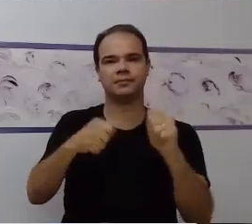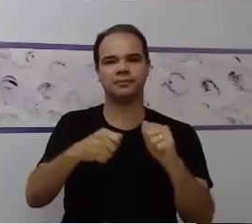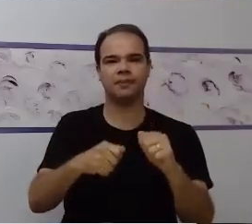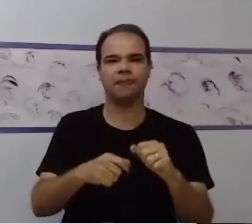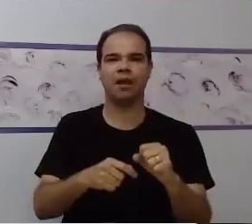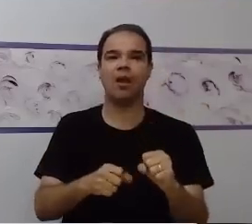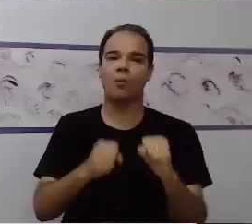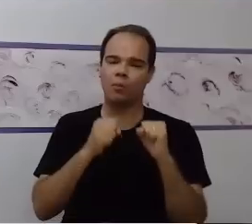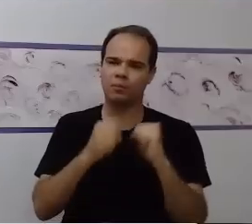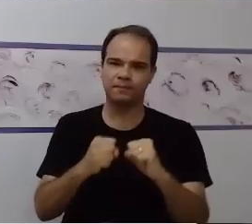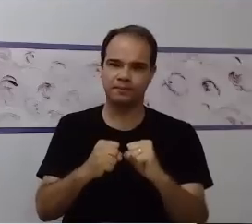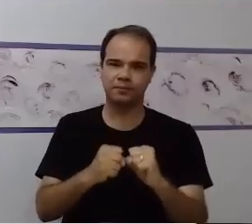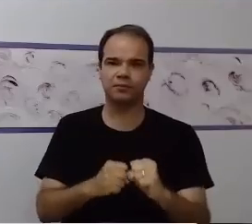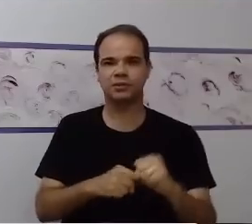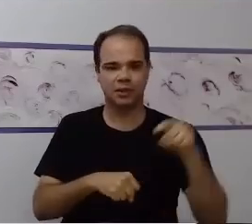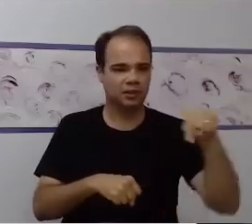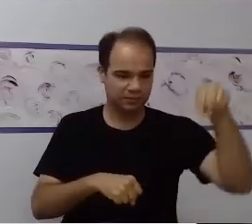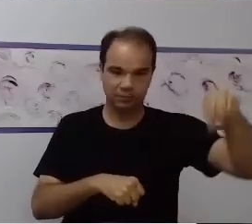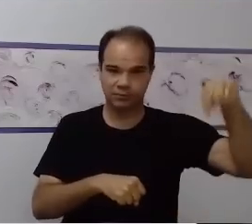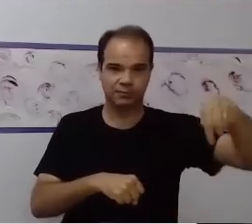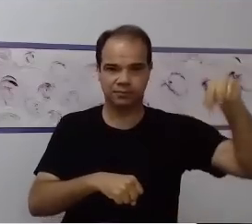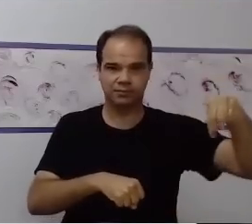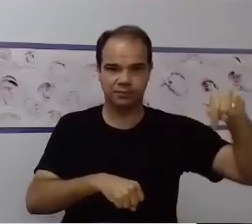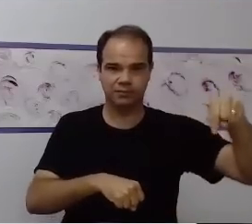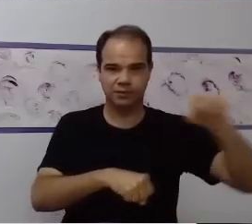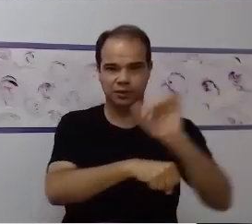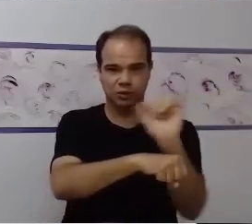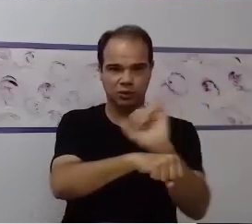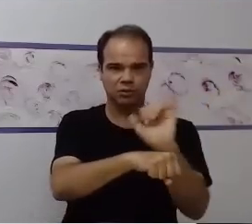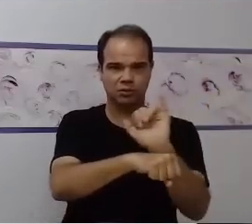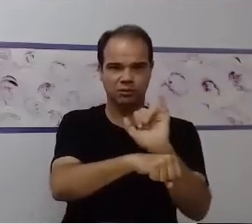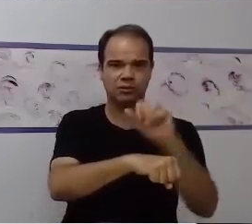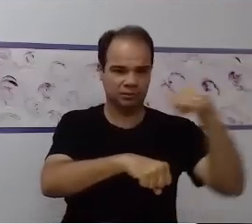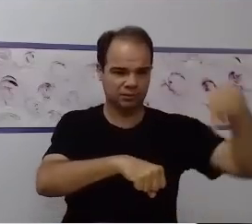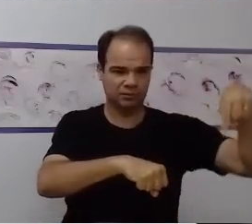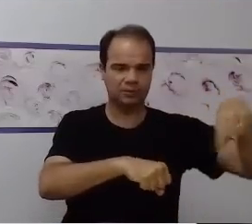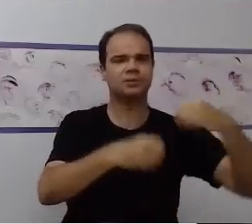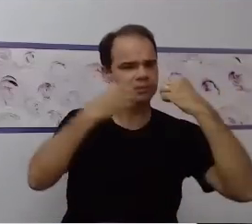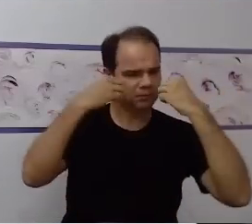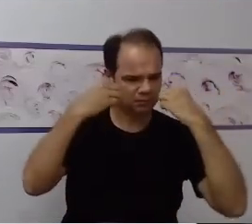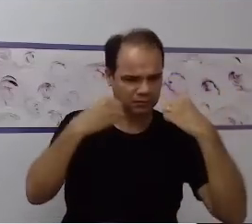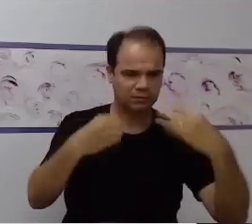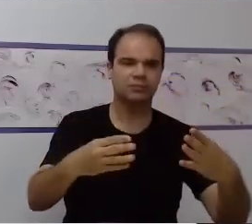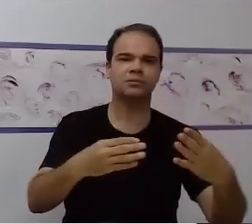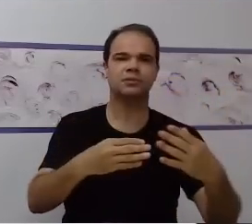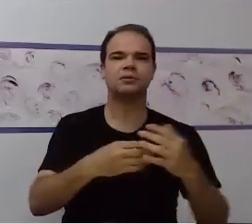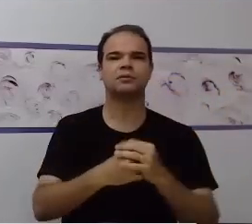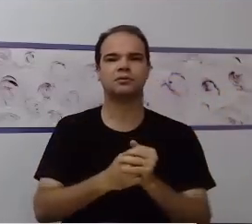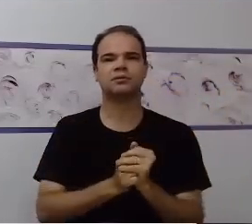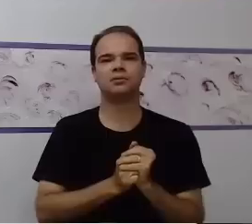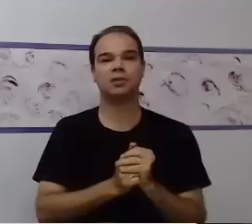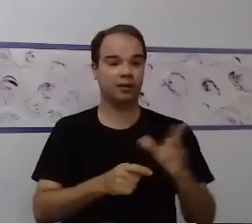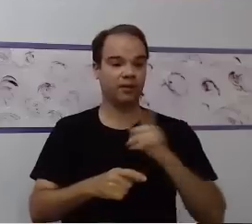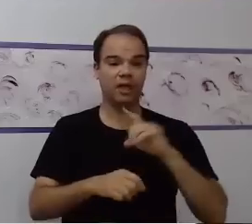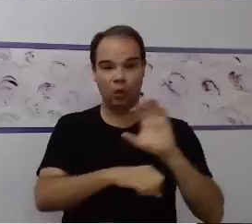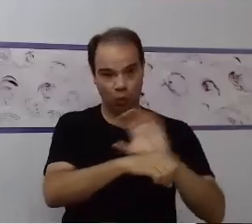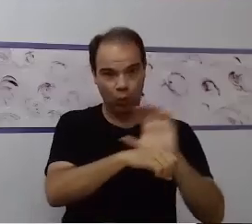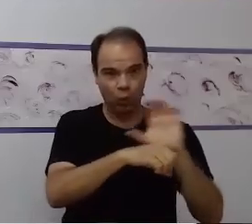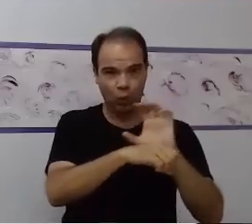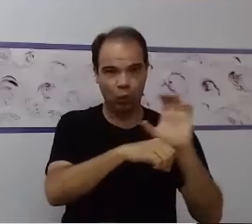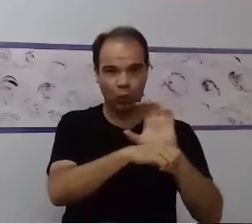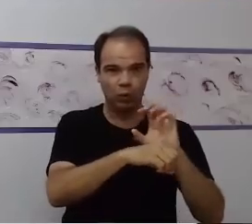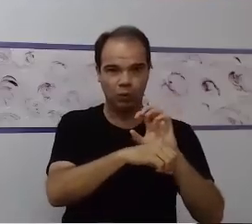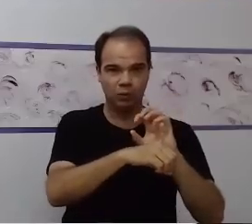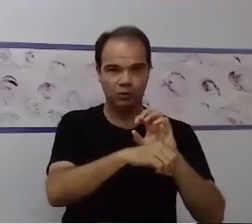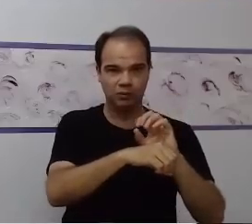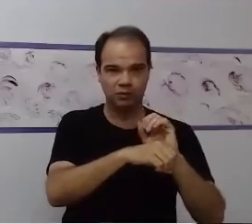de acessar o nosso canal e se inscrever, é de extrema importância, tá? Que vocês lá vão ser lembrados de todos os cursos que vão ter, todas as